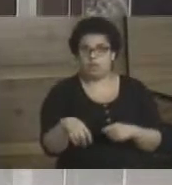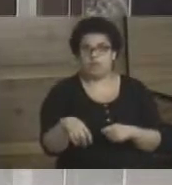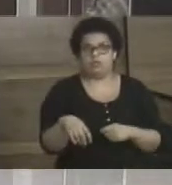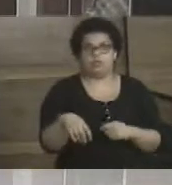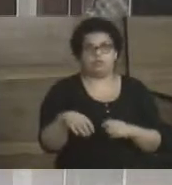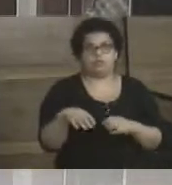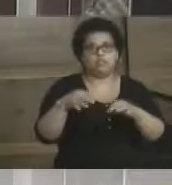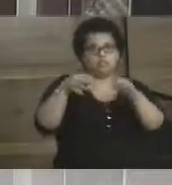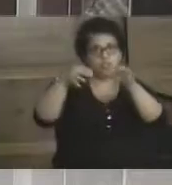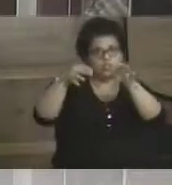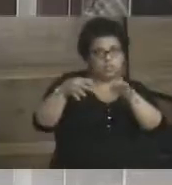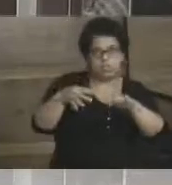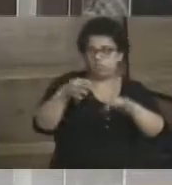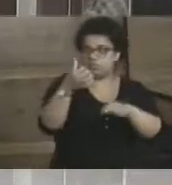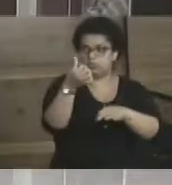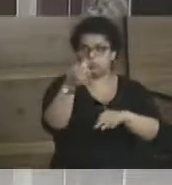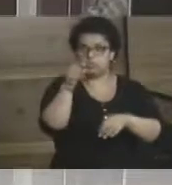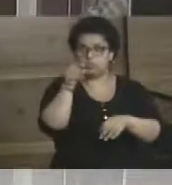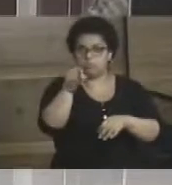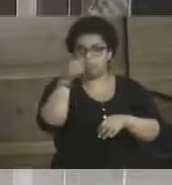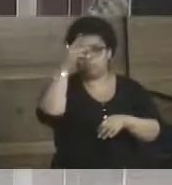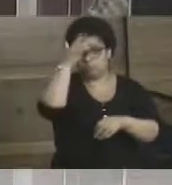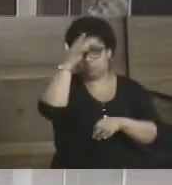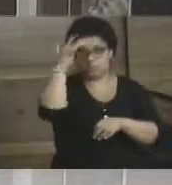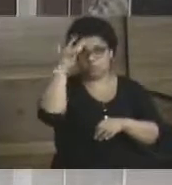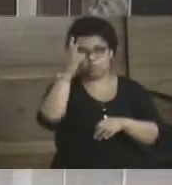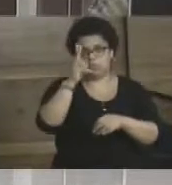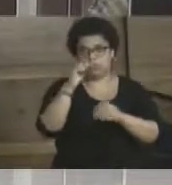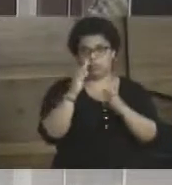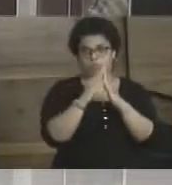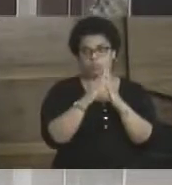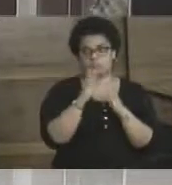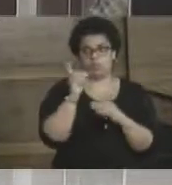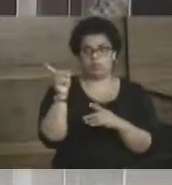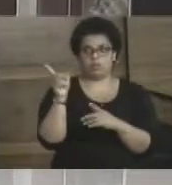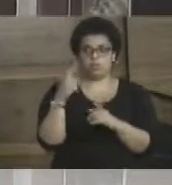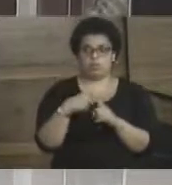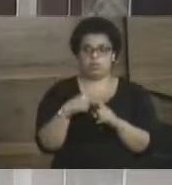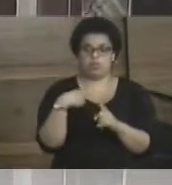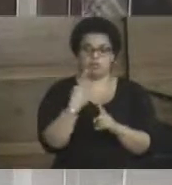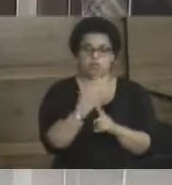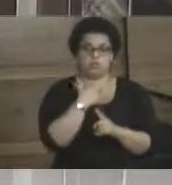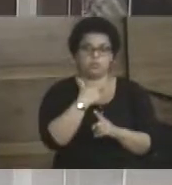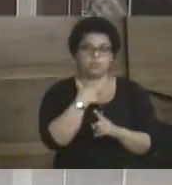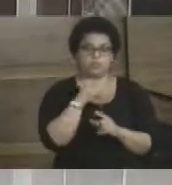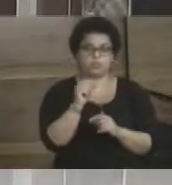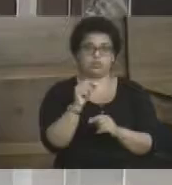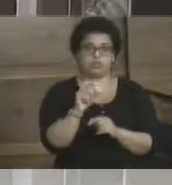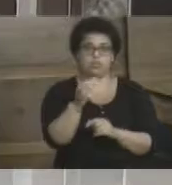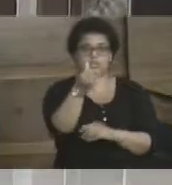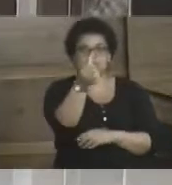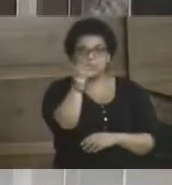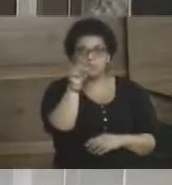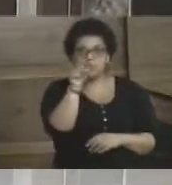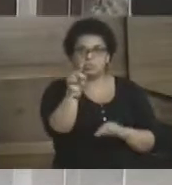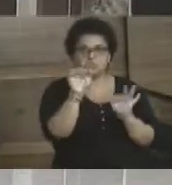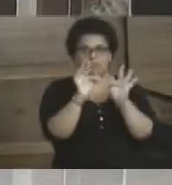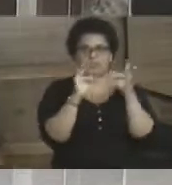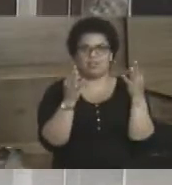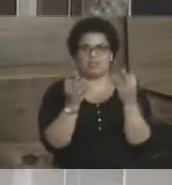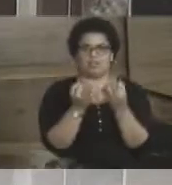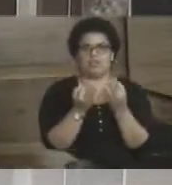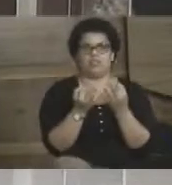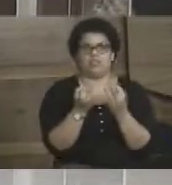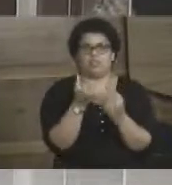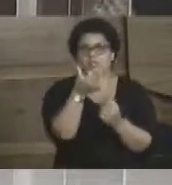ideal para suprir as 6 mil pessoas que vão residir naquele local, porque o que a gente não pode é colocar 6 mil famílias lá,